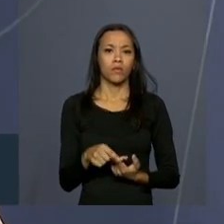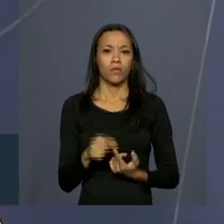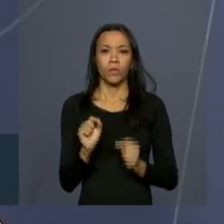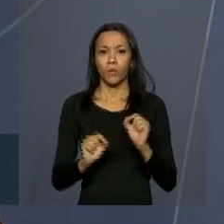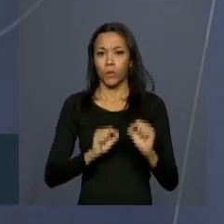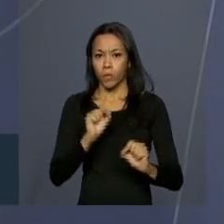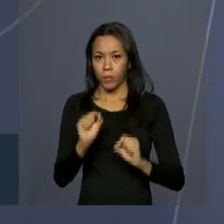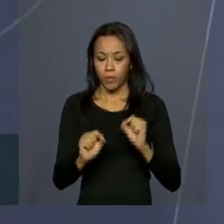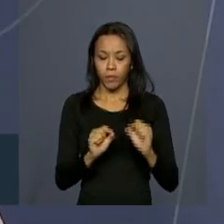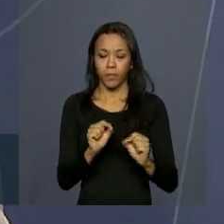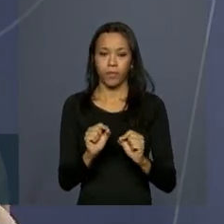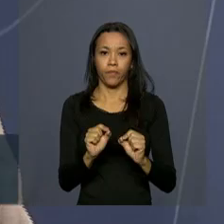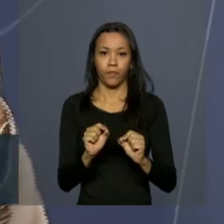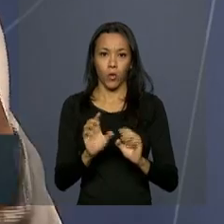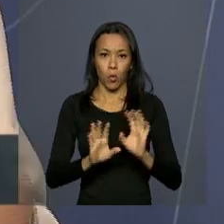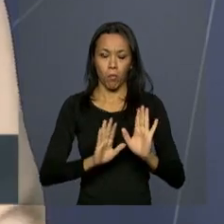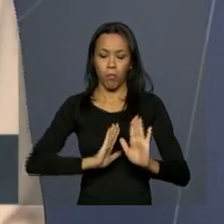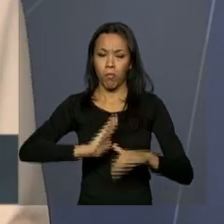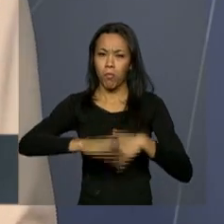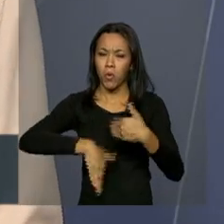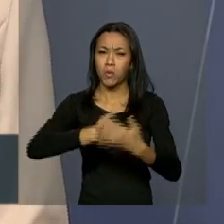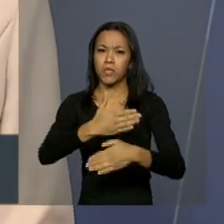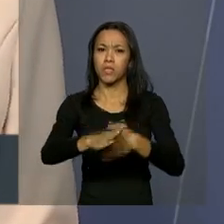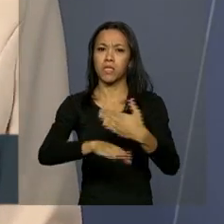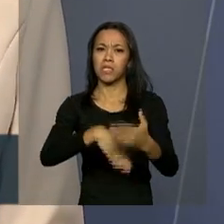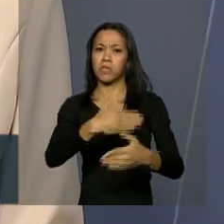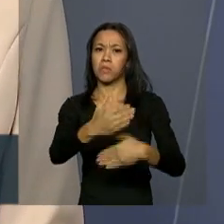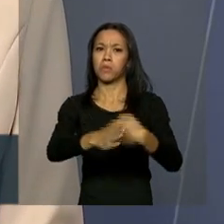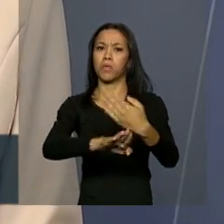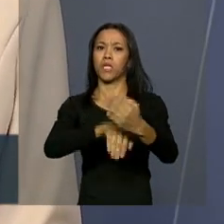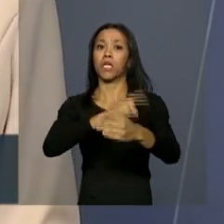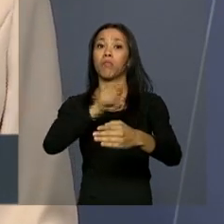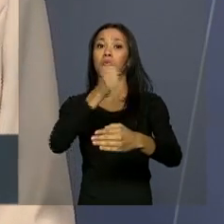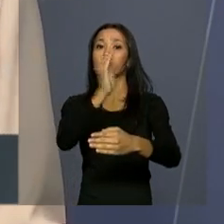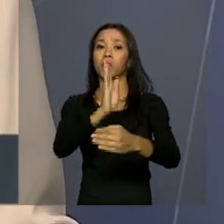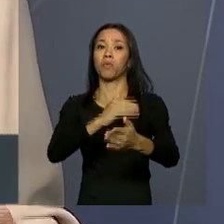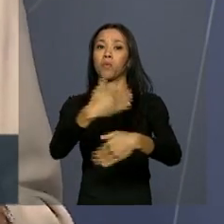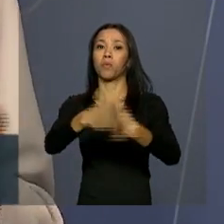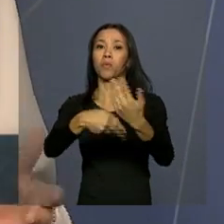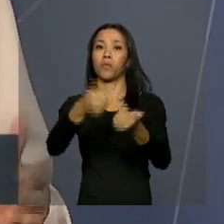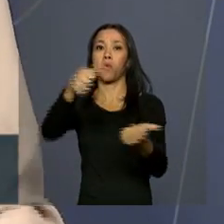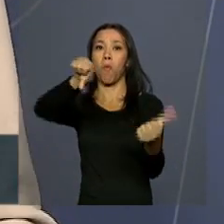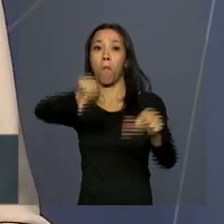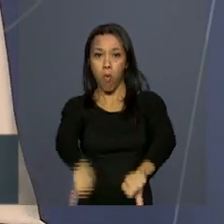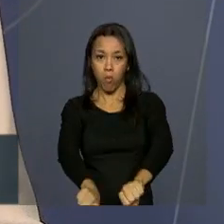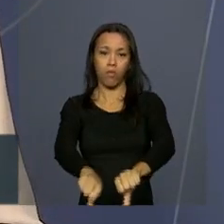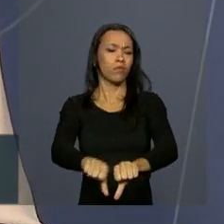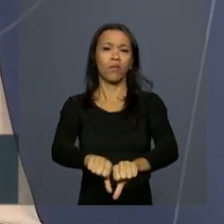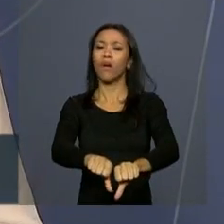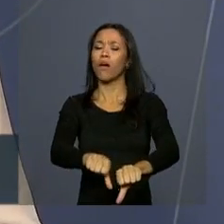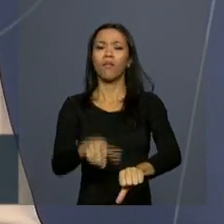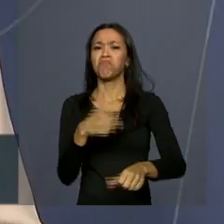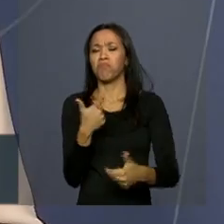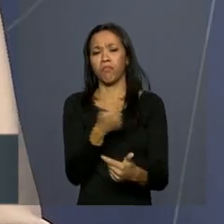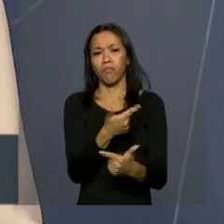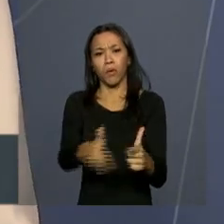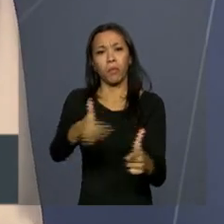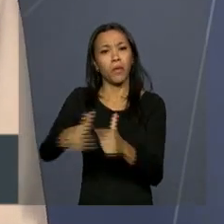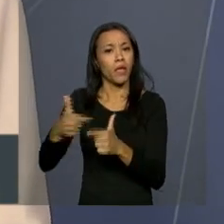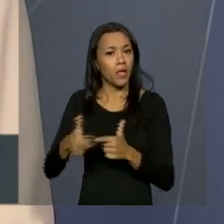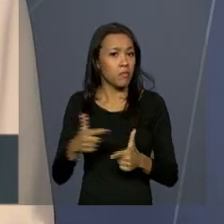que leve o Brasil a uma crise profunda, não temos problemas monetários.